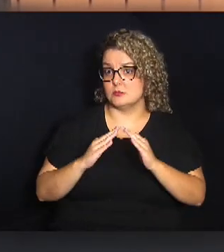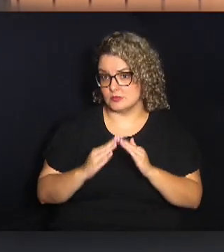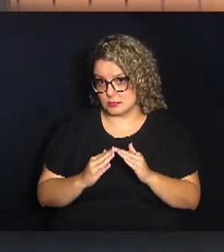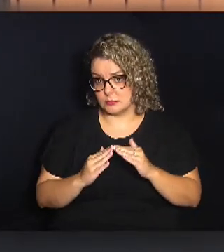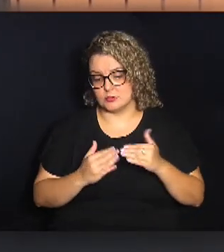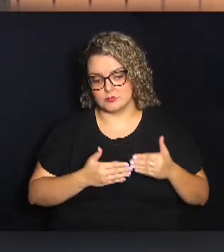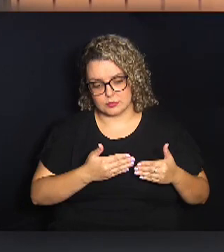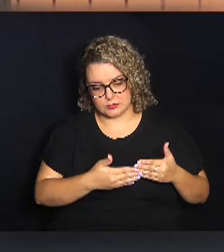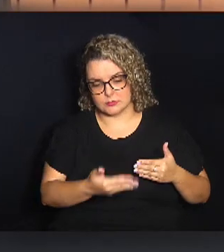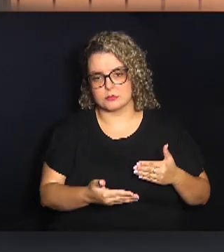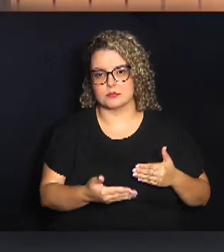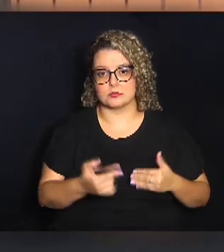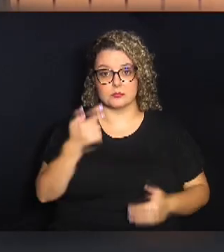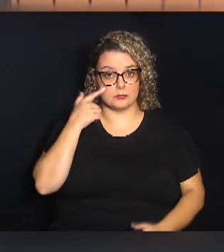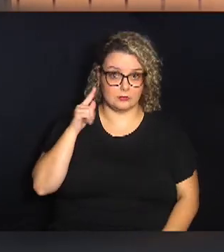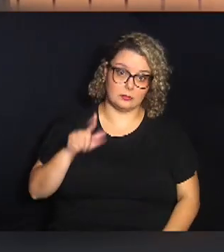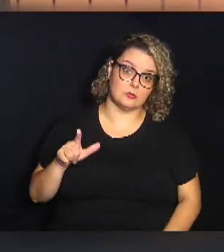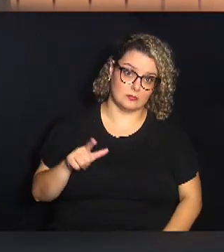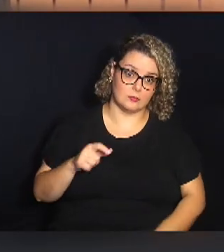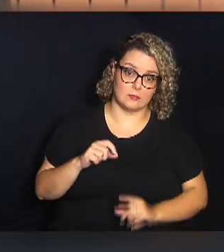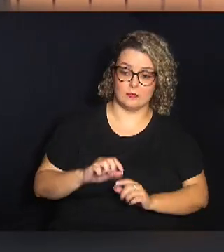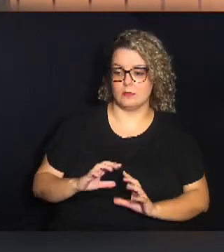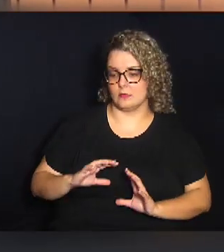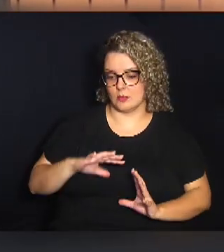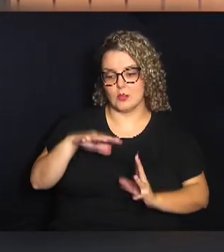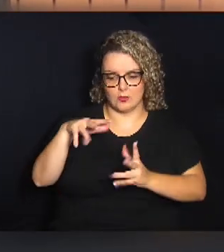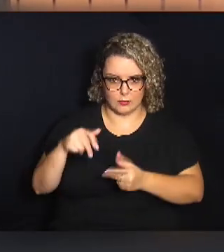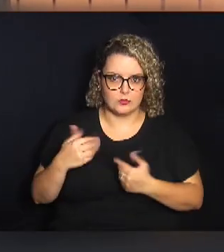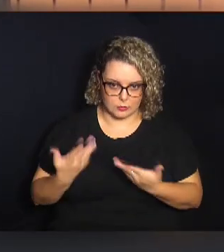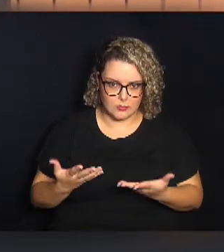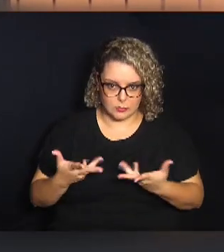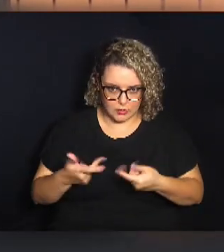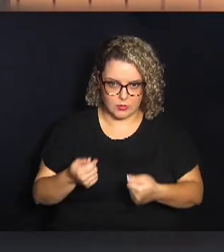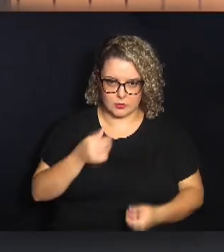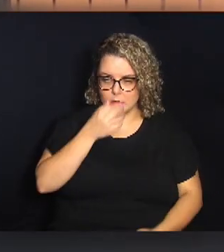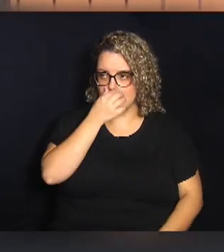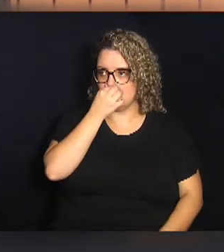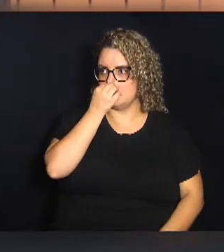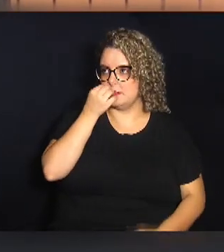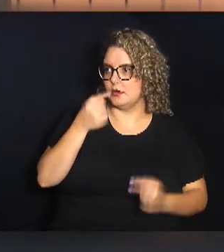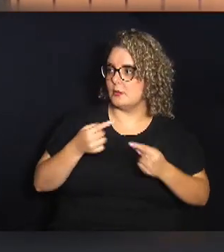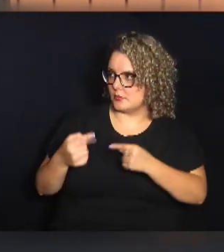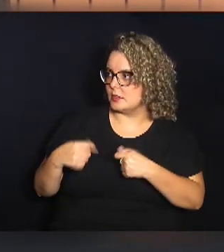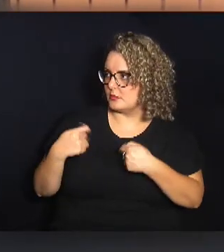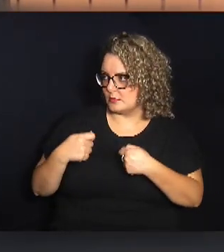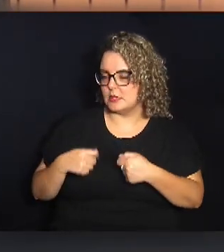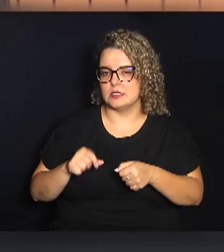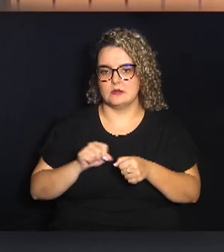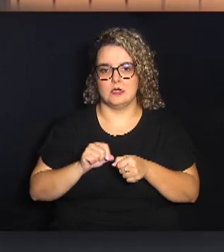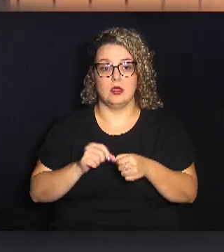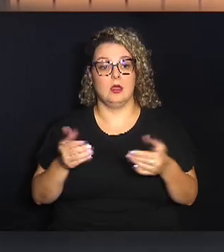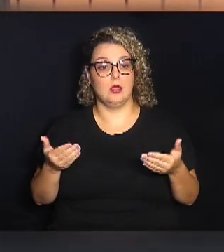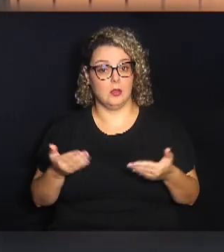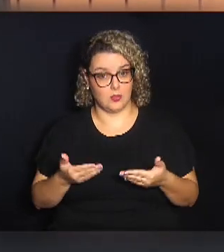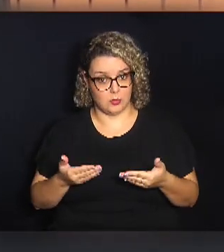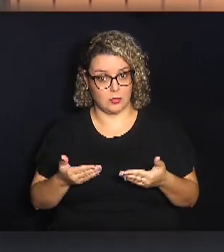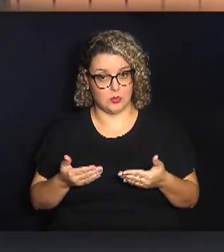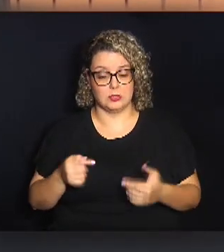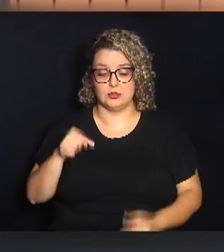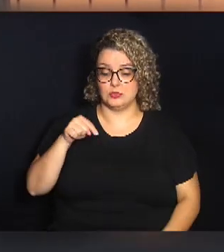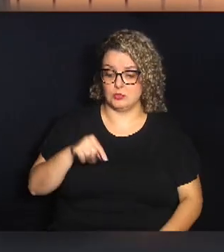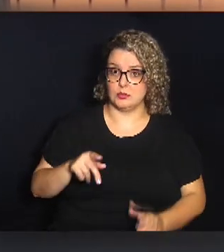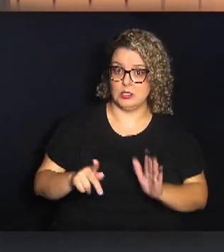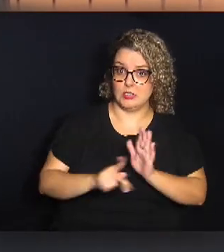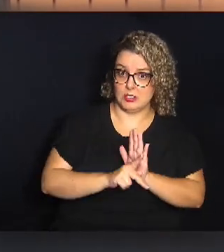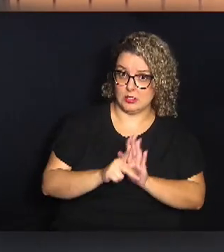partir de uma lógica global. Essa é uma discussão que eu entendo que é necessário ser feita. Agora, sobre esse projeto